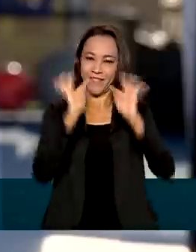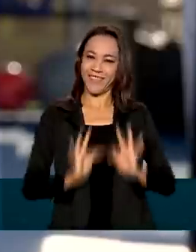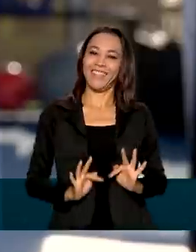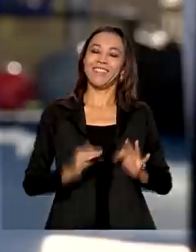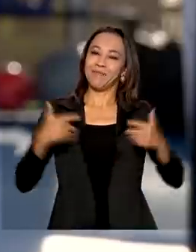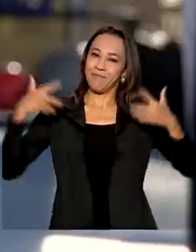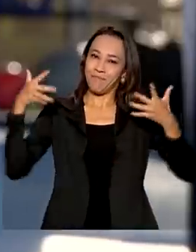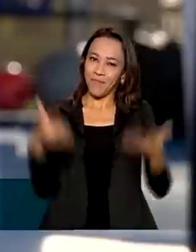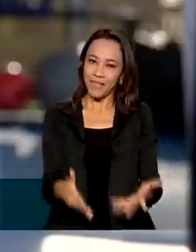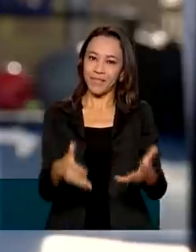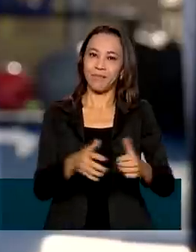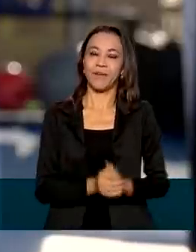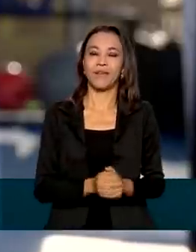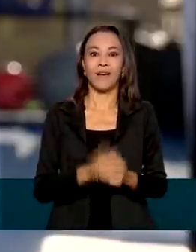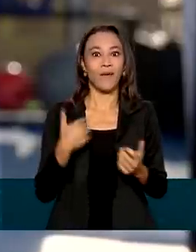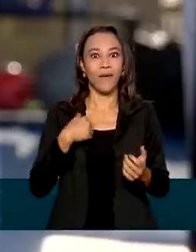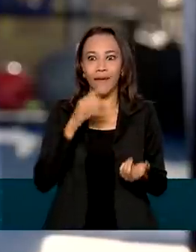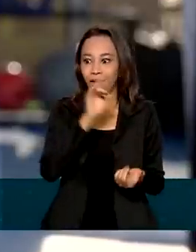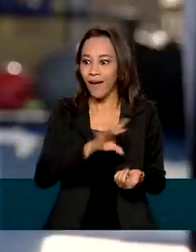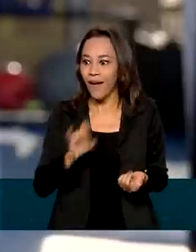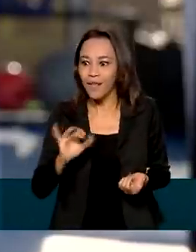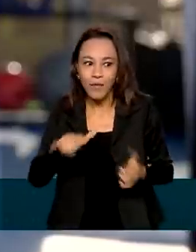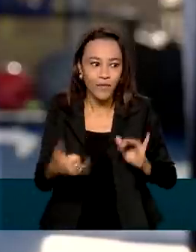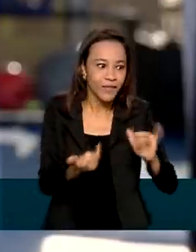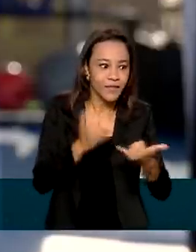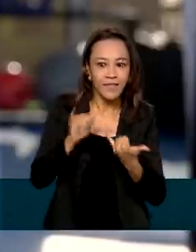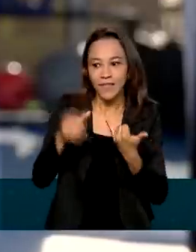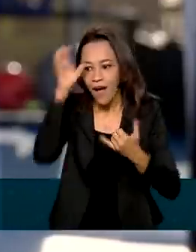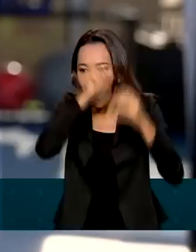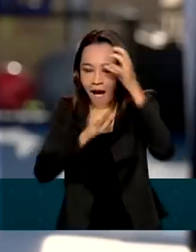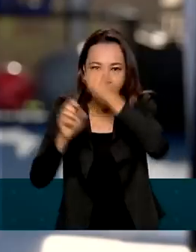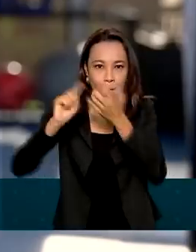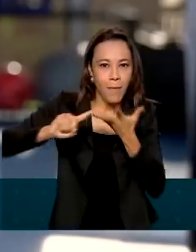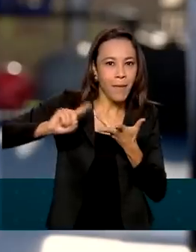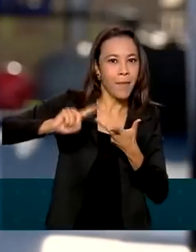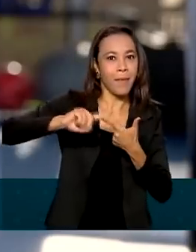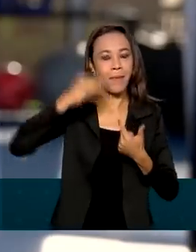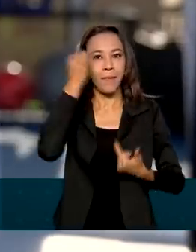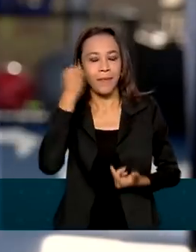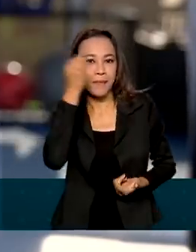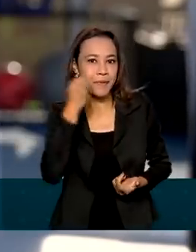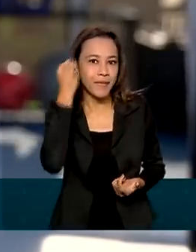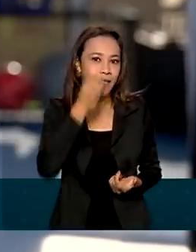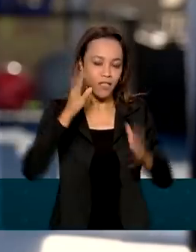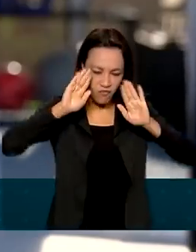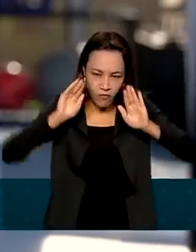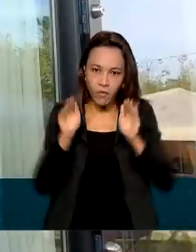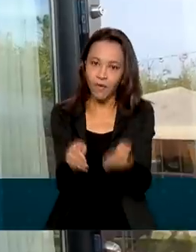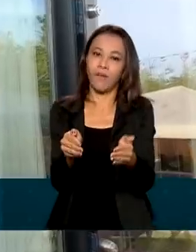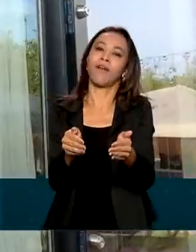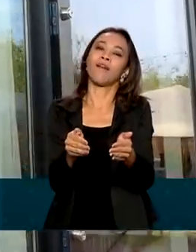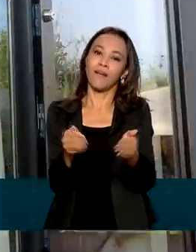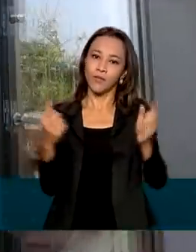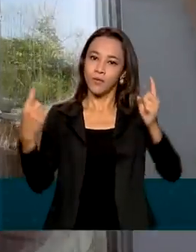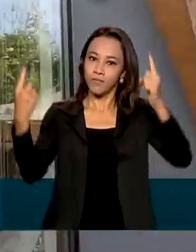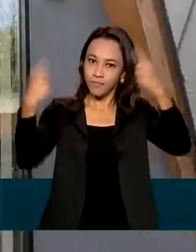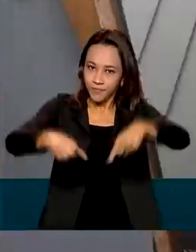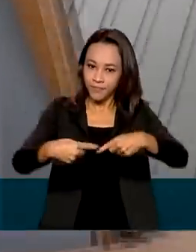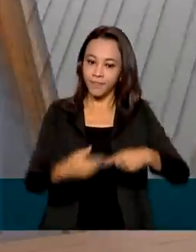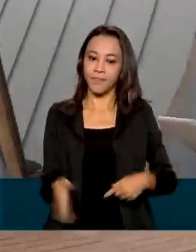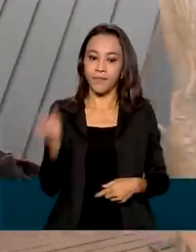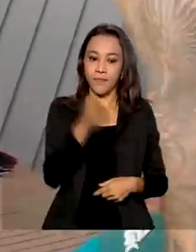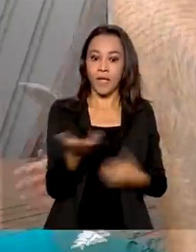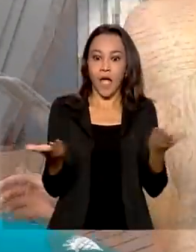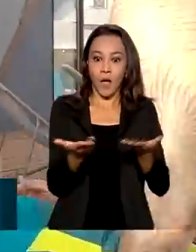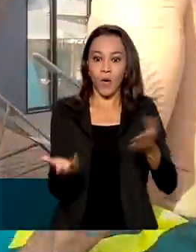aproveitar cada momento, cada minuto e focar no evento. Com a inclusão do